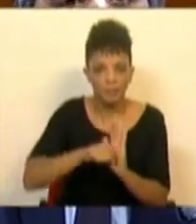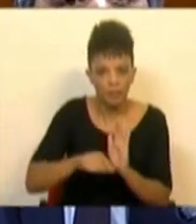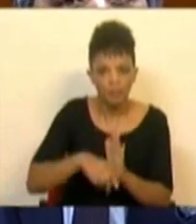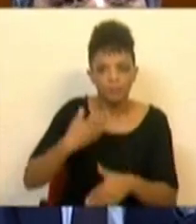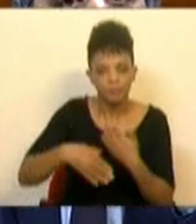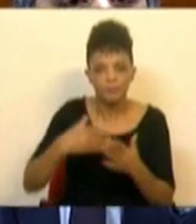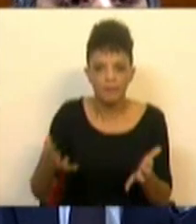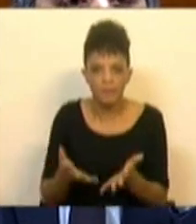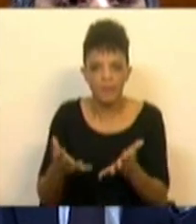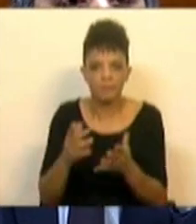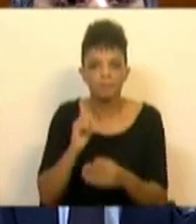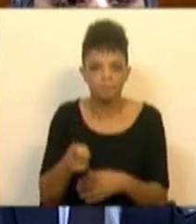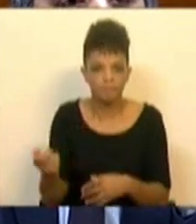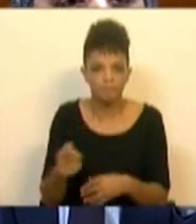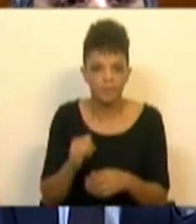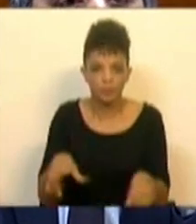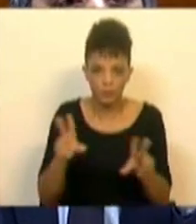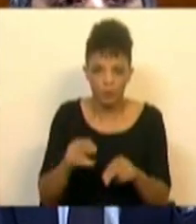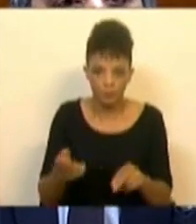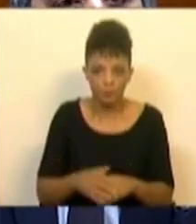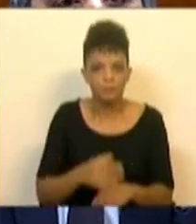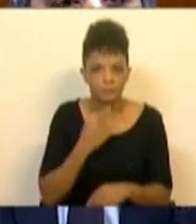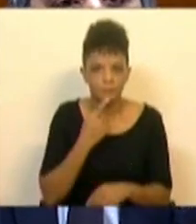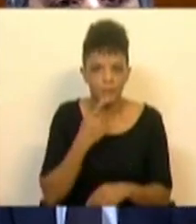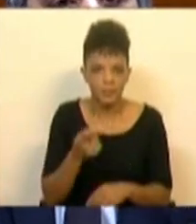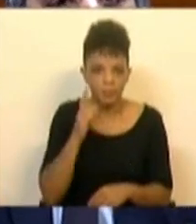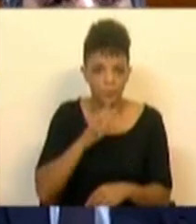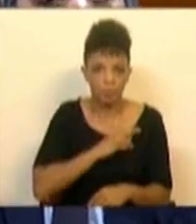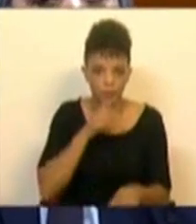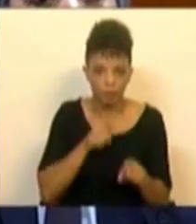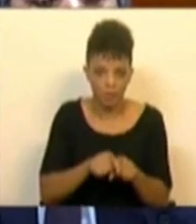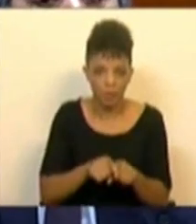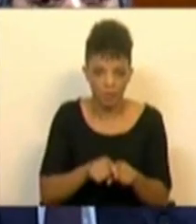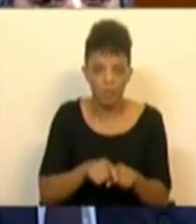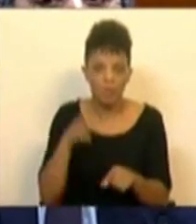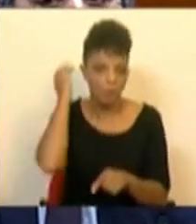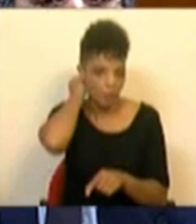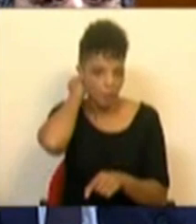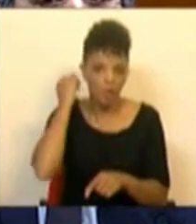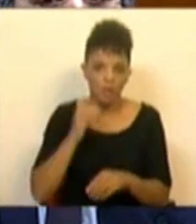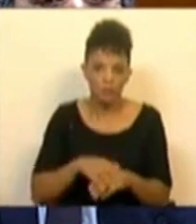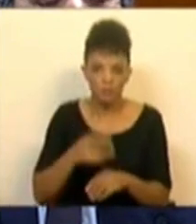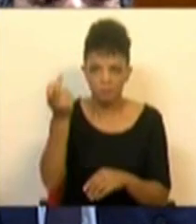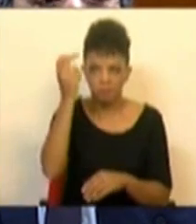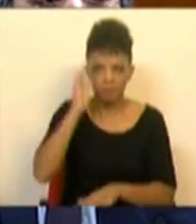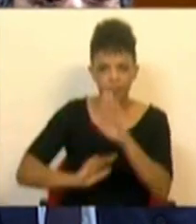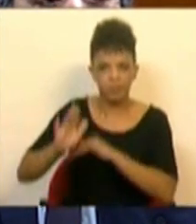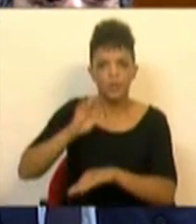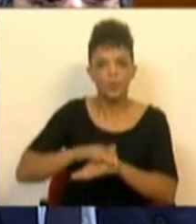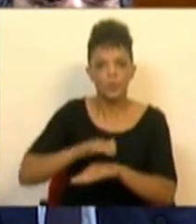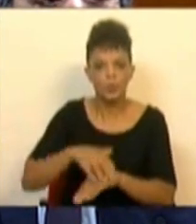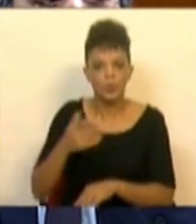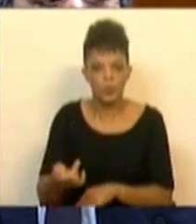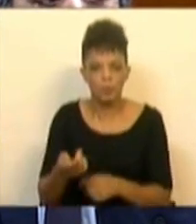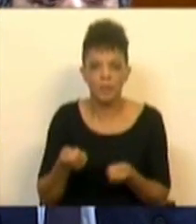medidas de incentivo àquilo que é a inovação. Eu percebo que a Sra. Deputada Mariana Mortágua tem um preconceito relativamente